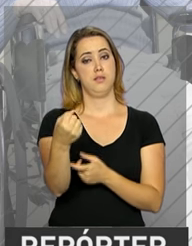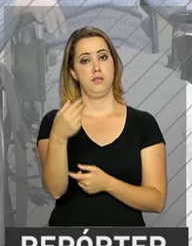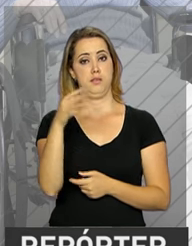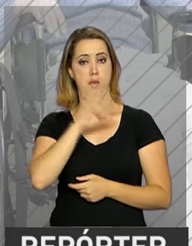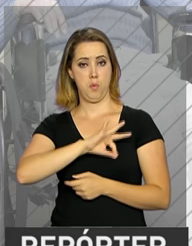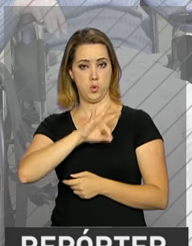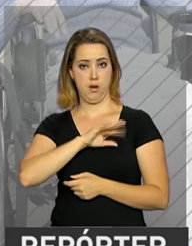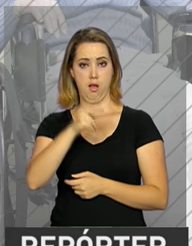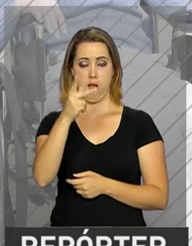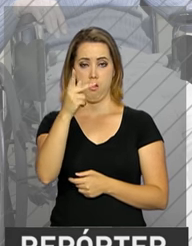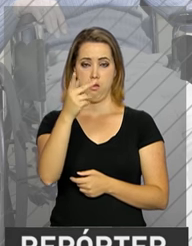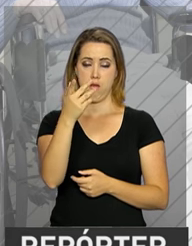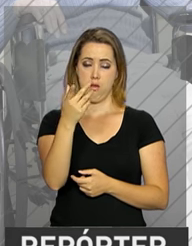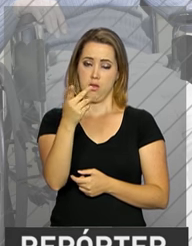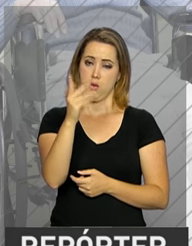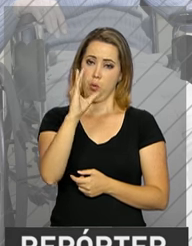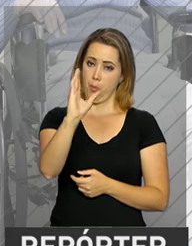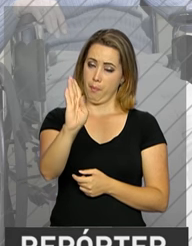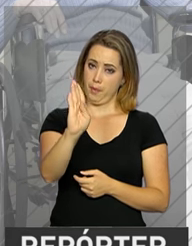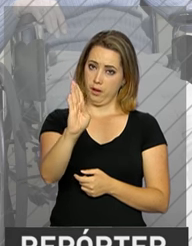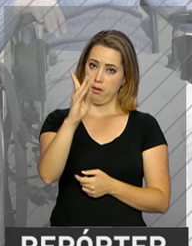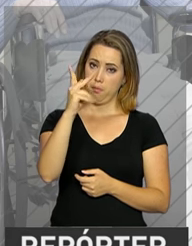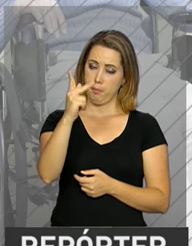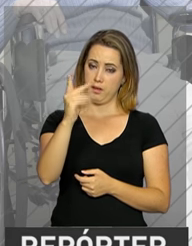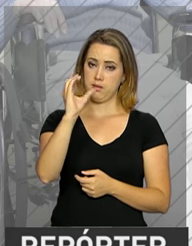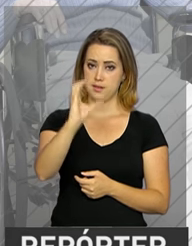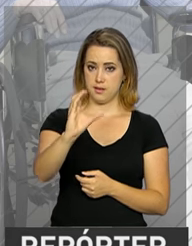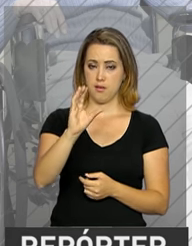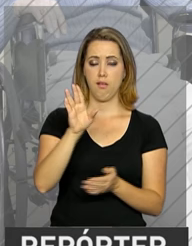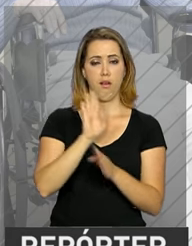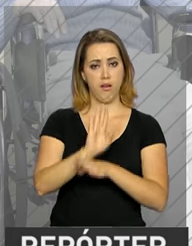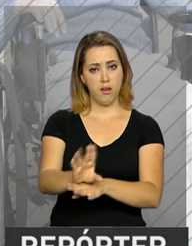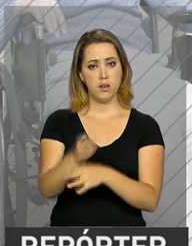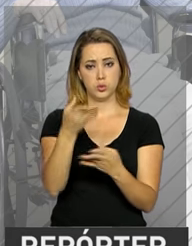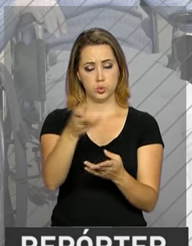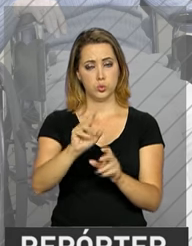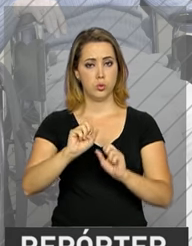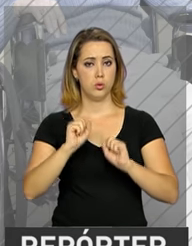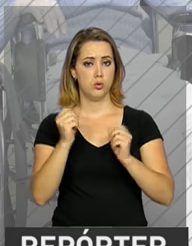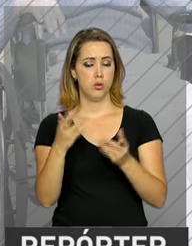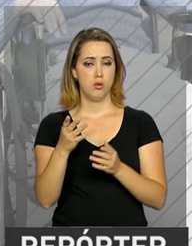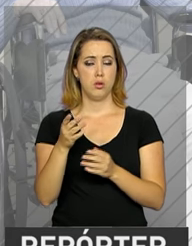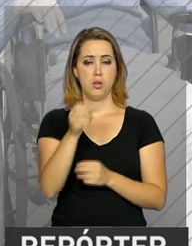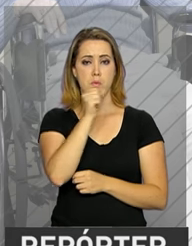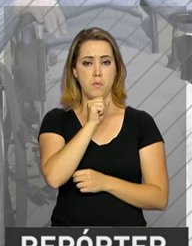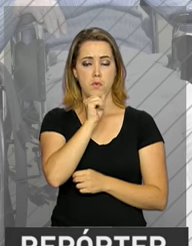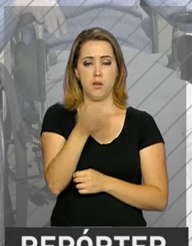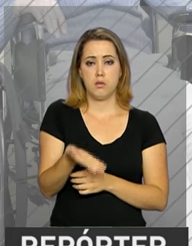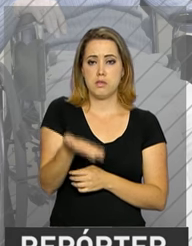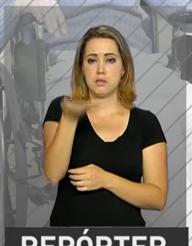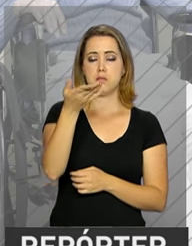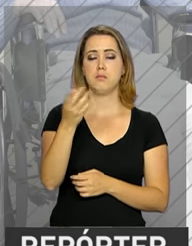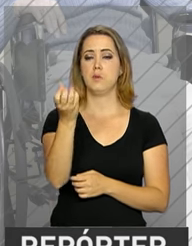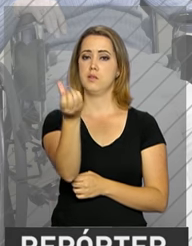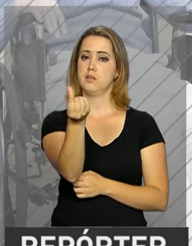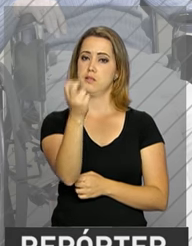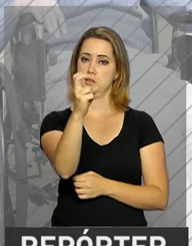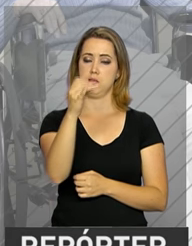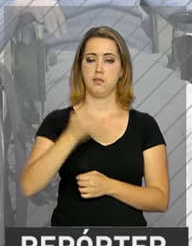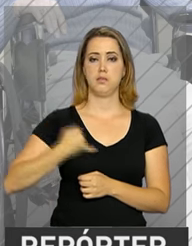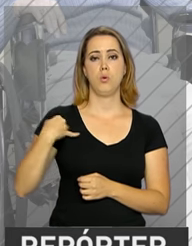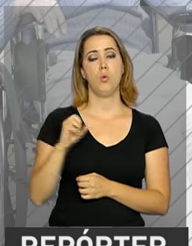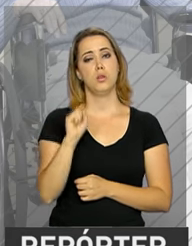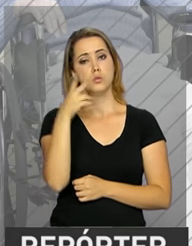BPC é oferecido a idosos acima de 65 anos e pessoas com deficiência. Desde o ano passado, é